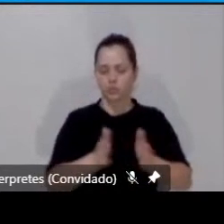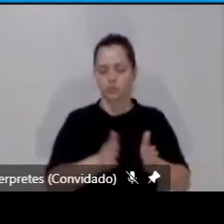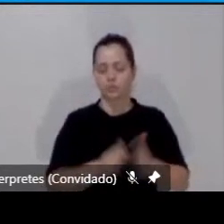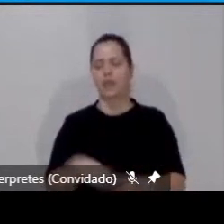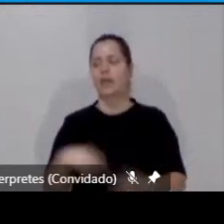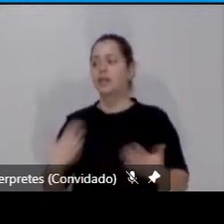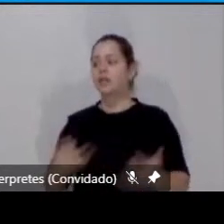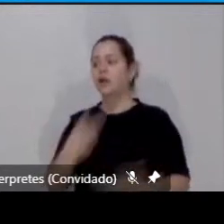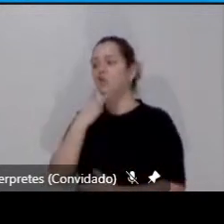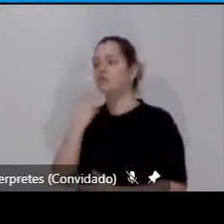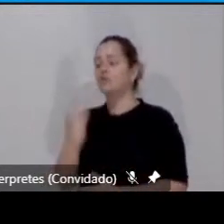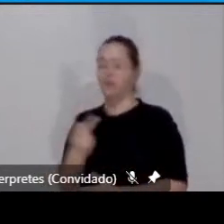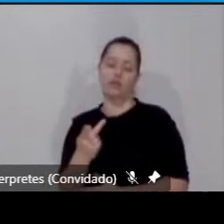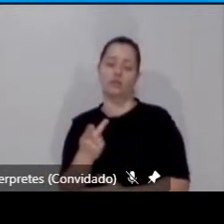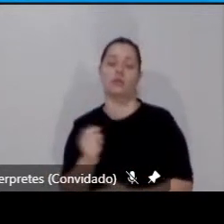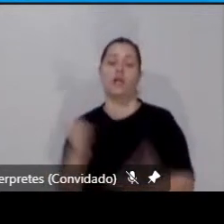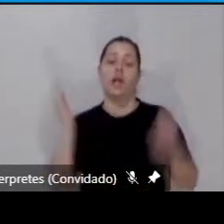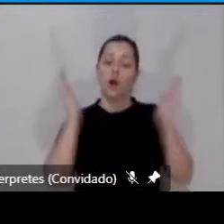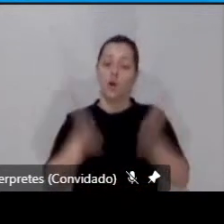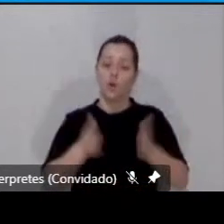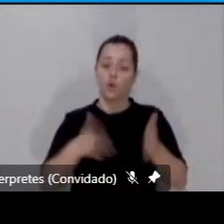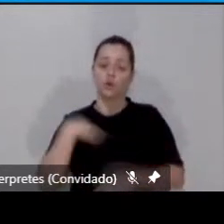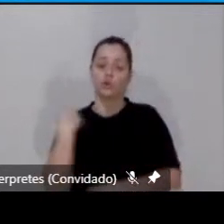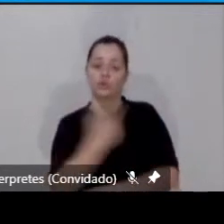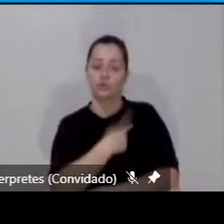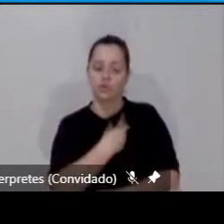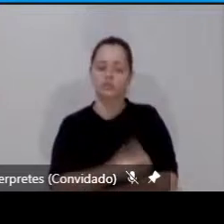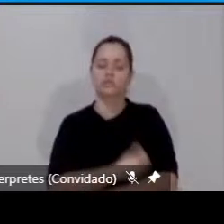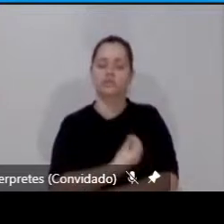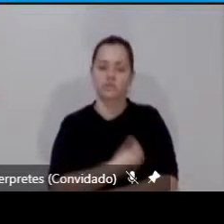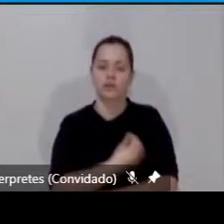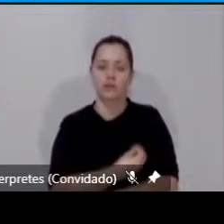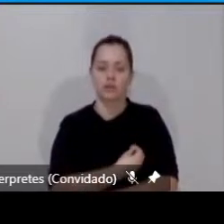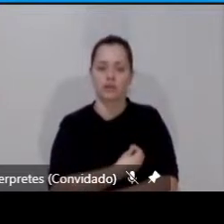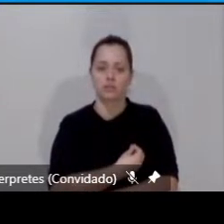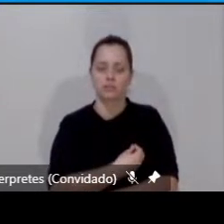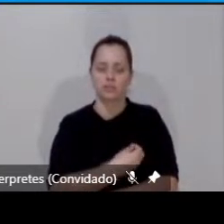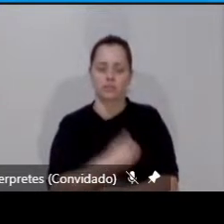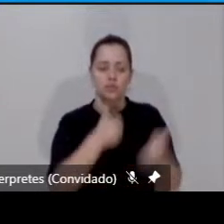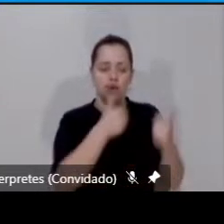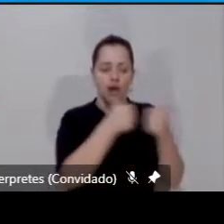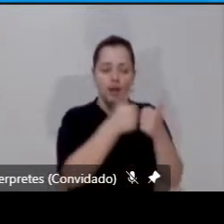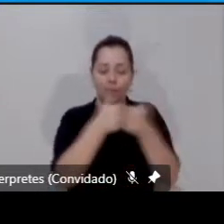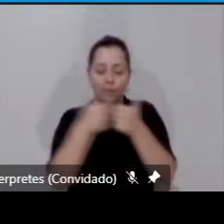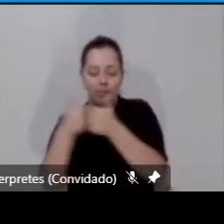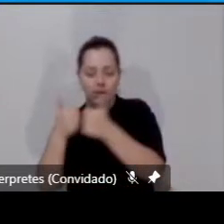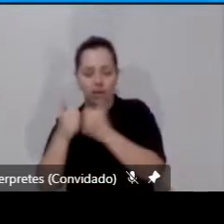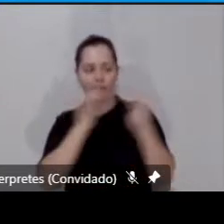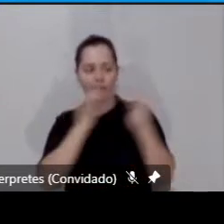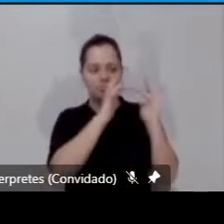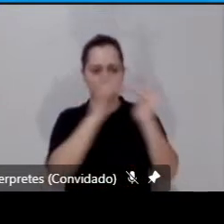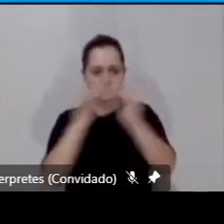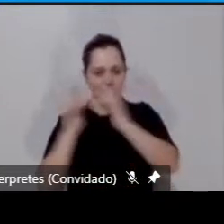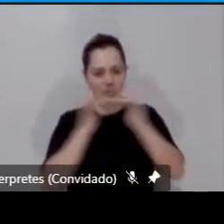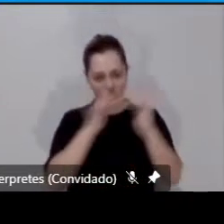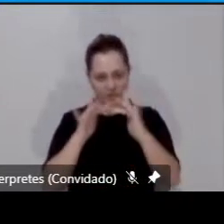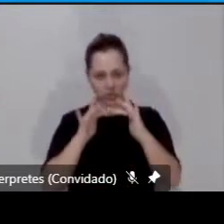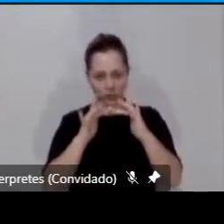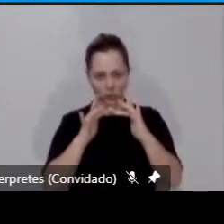seguinte, hoje, nós estamos vivendo a combinação dessas